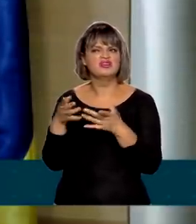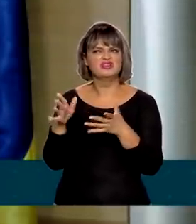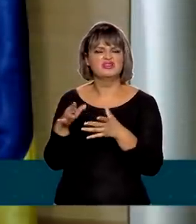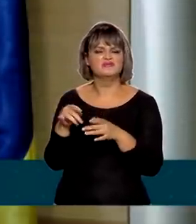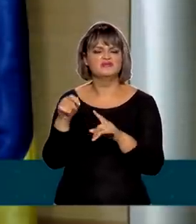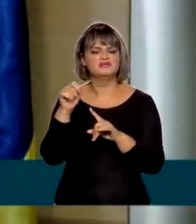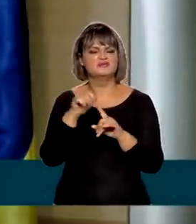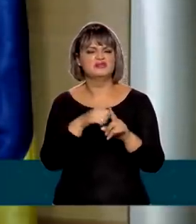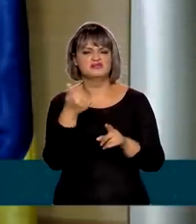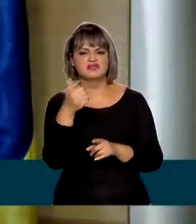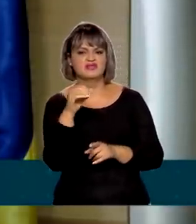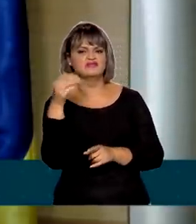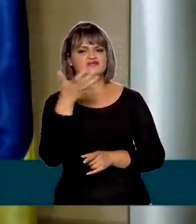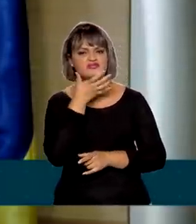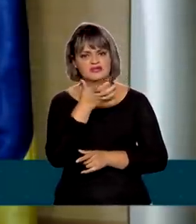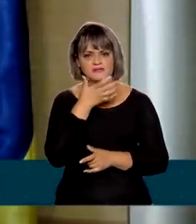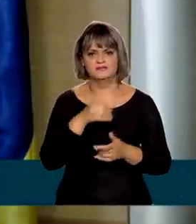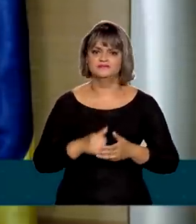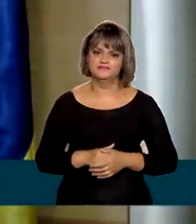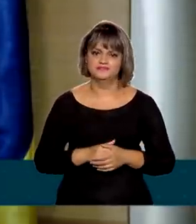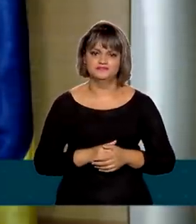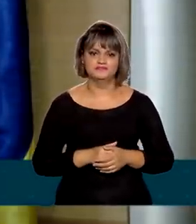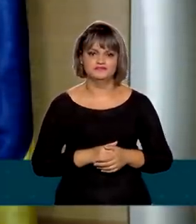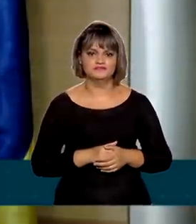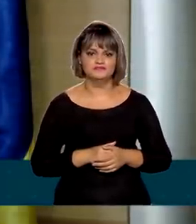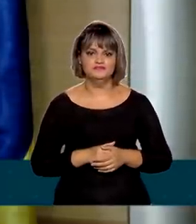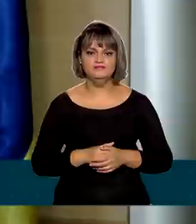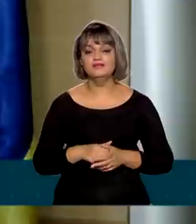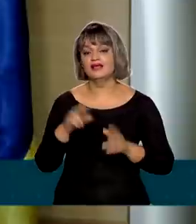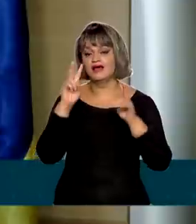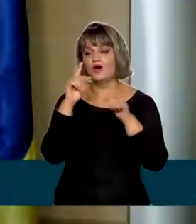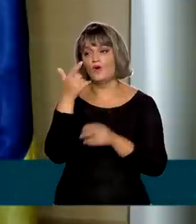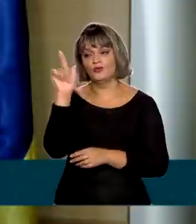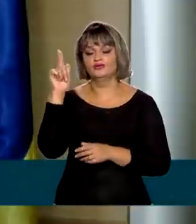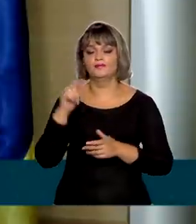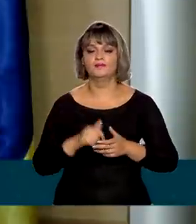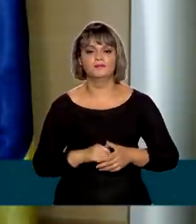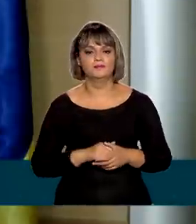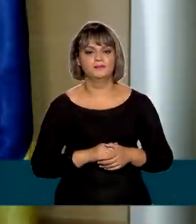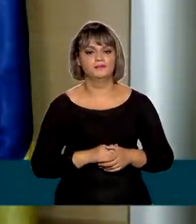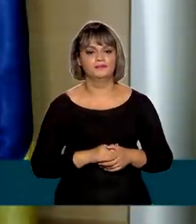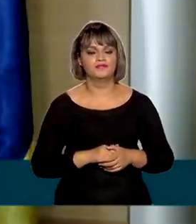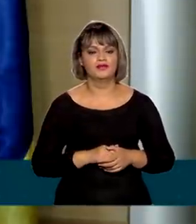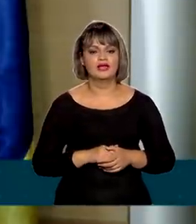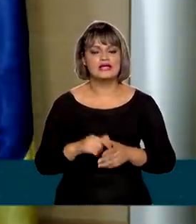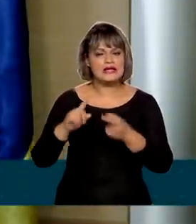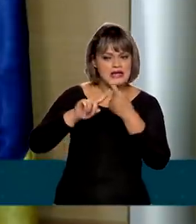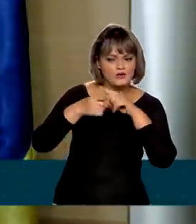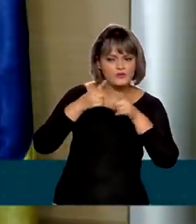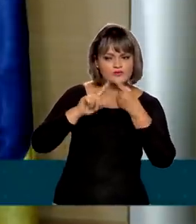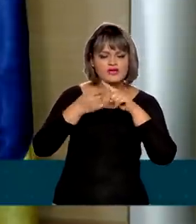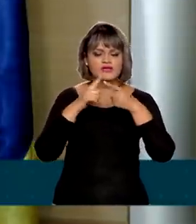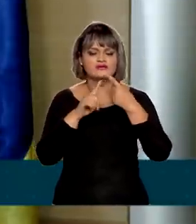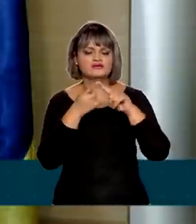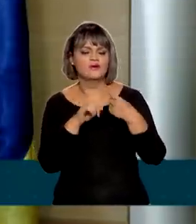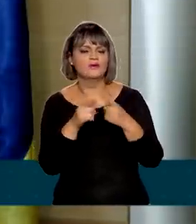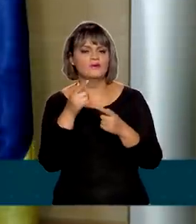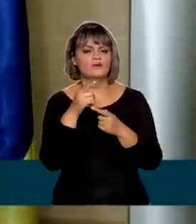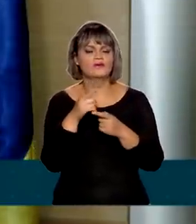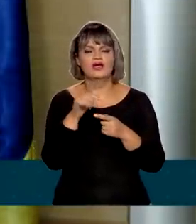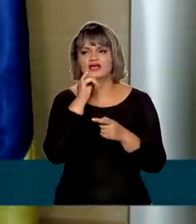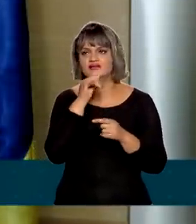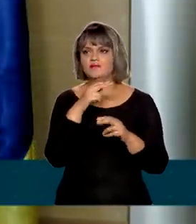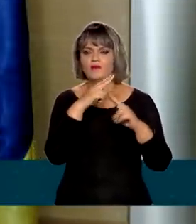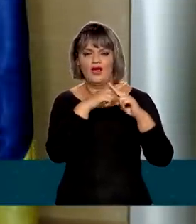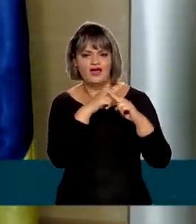dia 10 de dezembro, quase no final do ano. Uma outra questão é que, na negociação com os agentes, com o agente operador, que é a